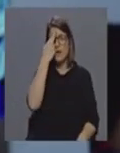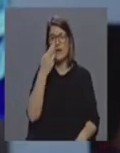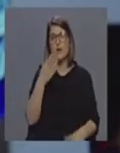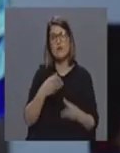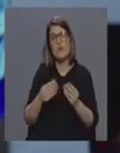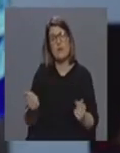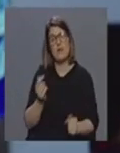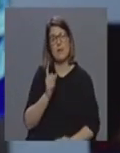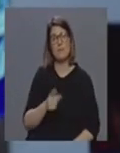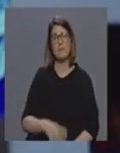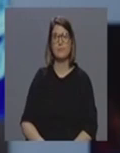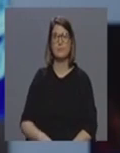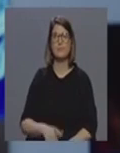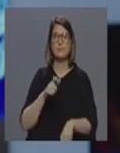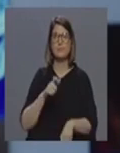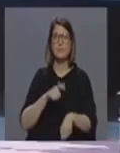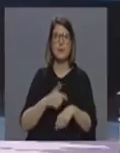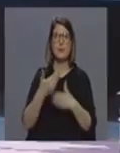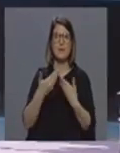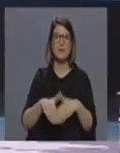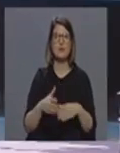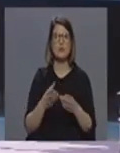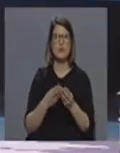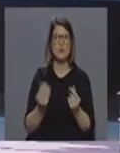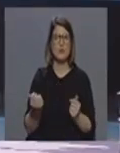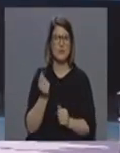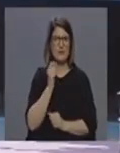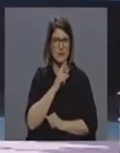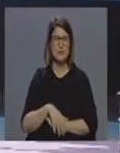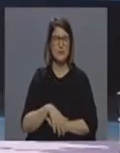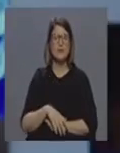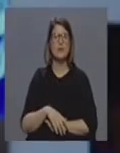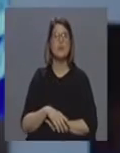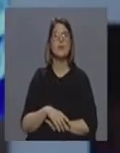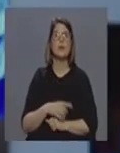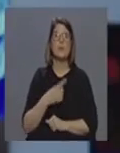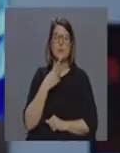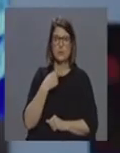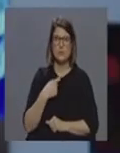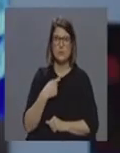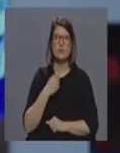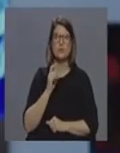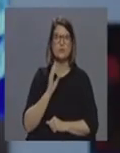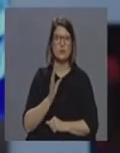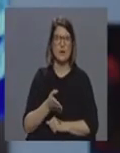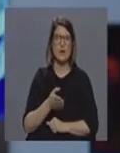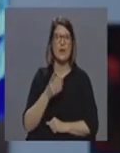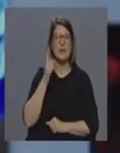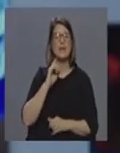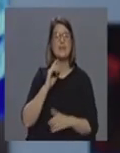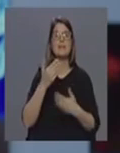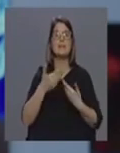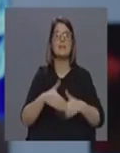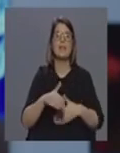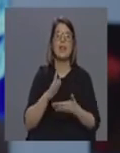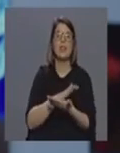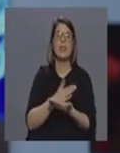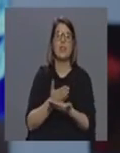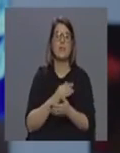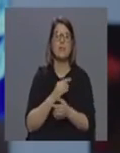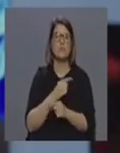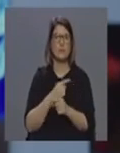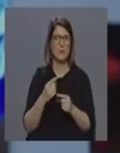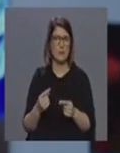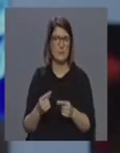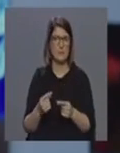comatados Há algum prazo para essa resolução? O prazo entanto já foi colocado essa questão o prazo neste momento depois também está aqui um pouco incerto porque nós neste